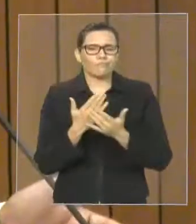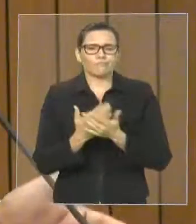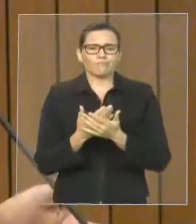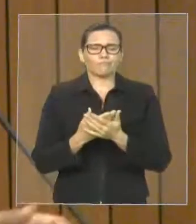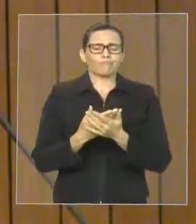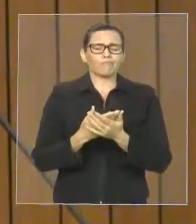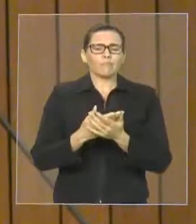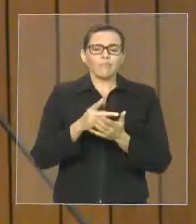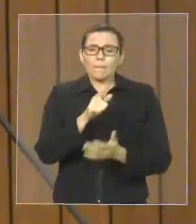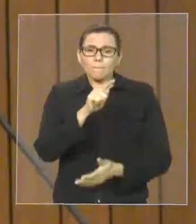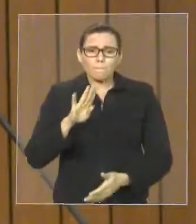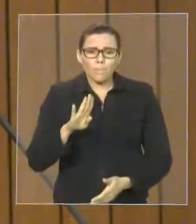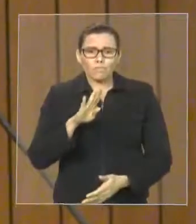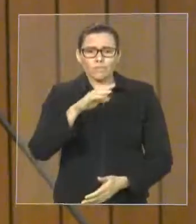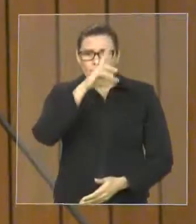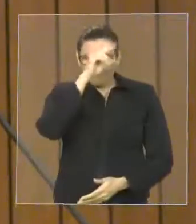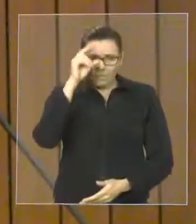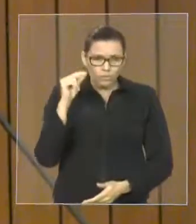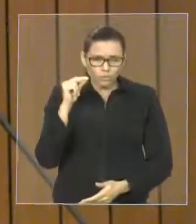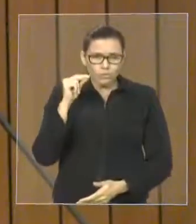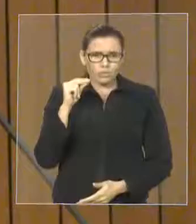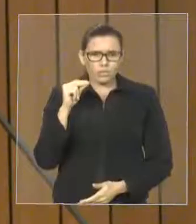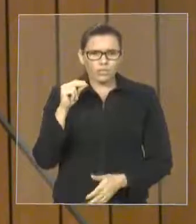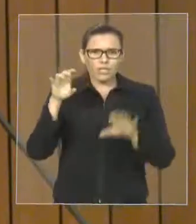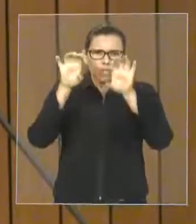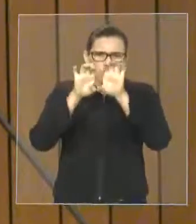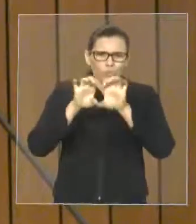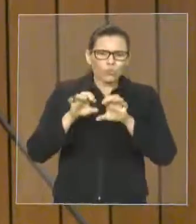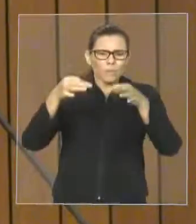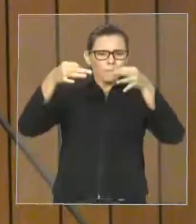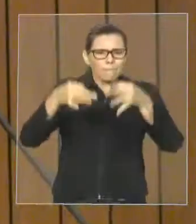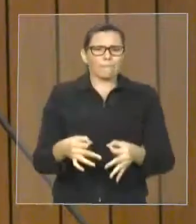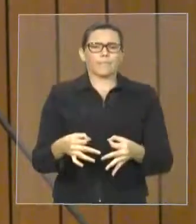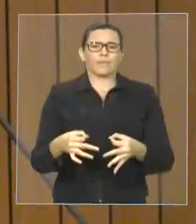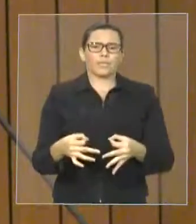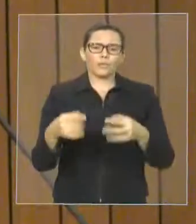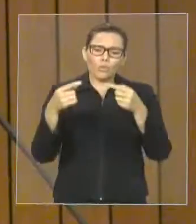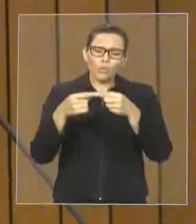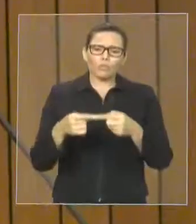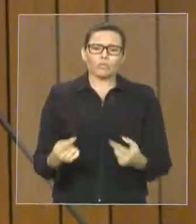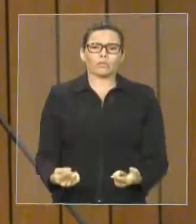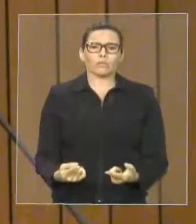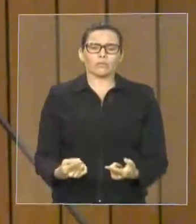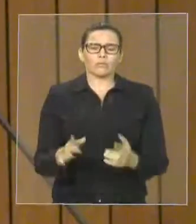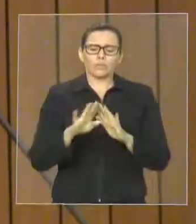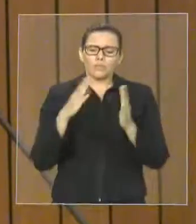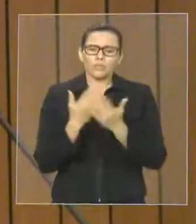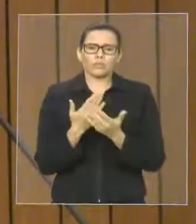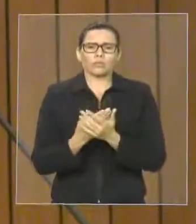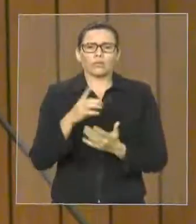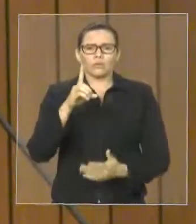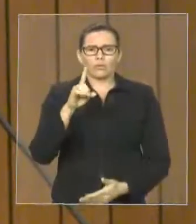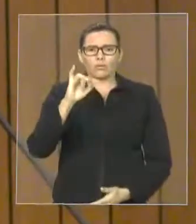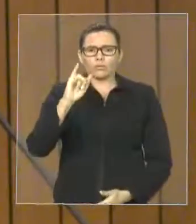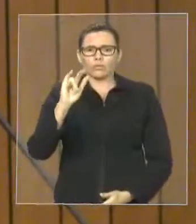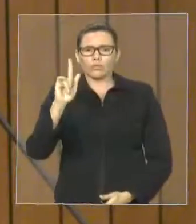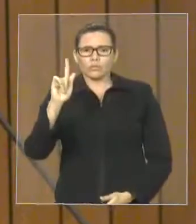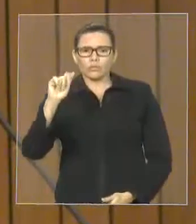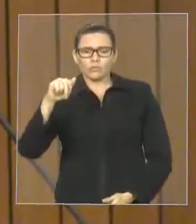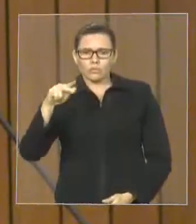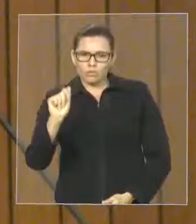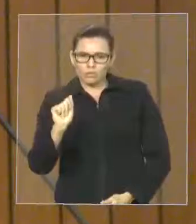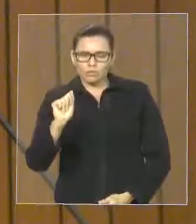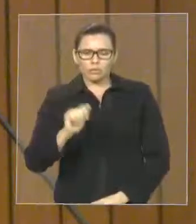condições dignas. E quando se fala em digna, também vai para a escola digna. Os alunos não têm condições dignas de